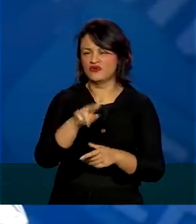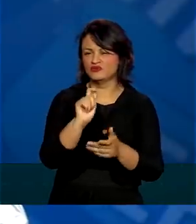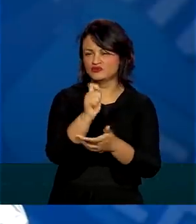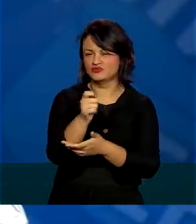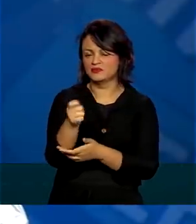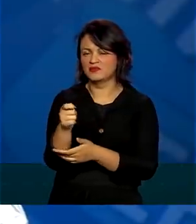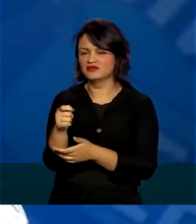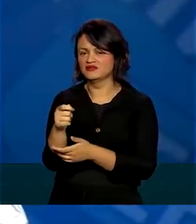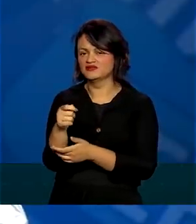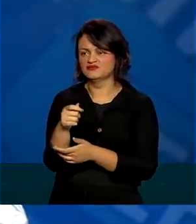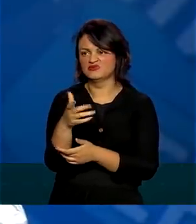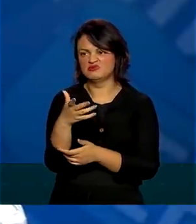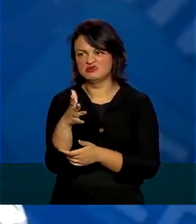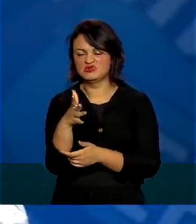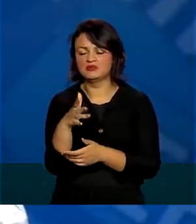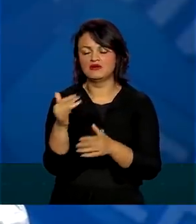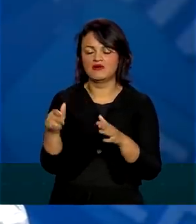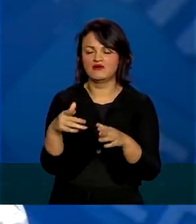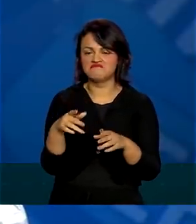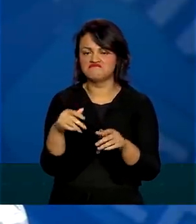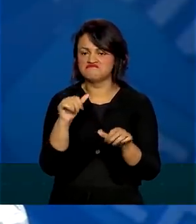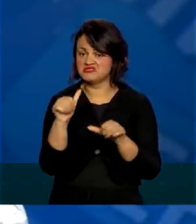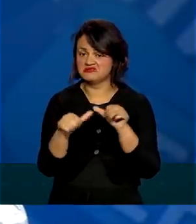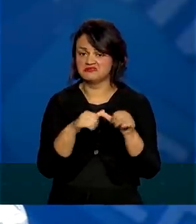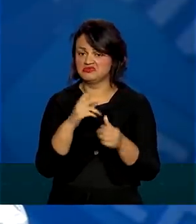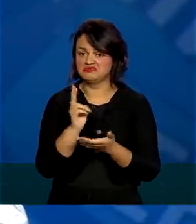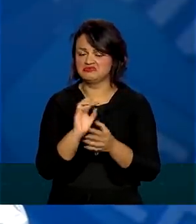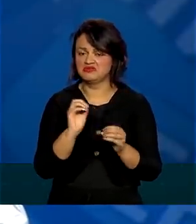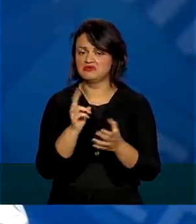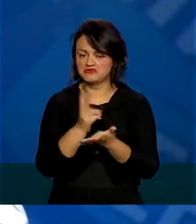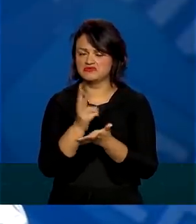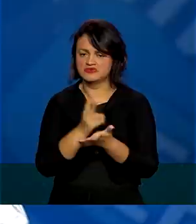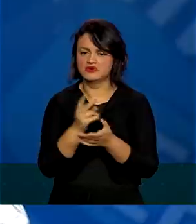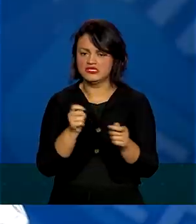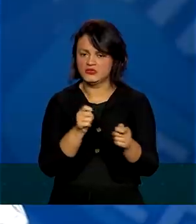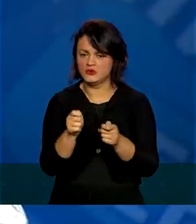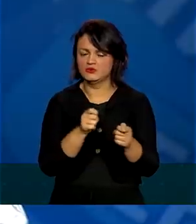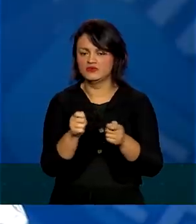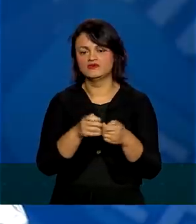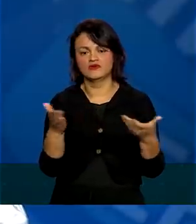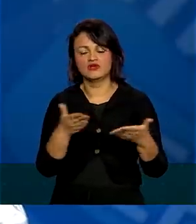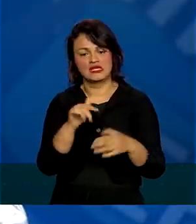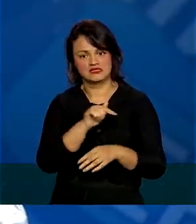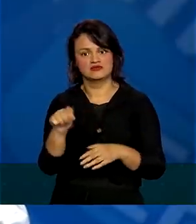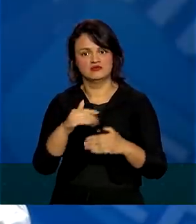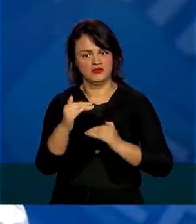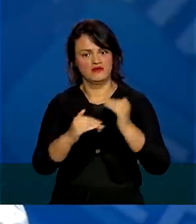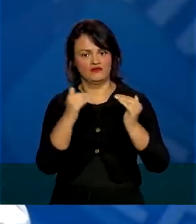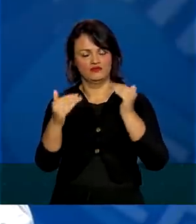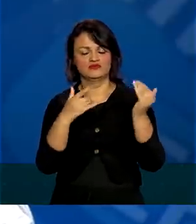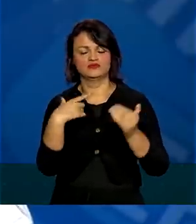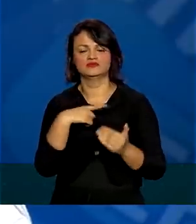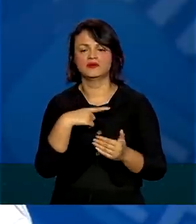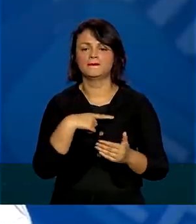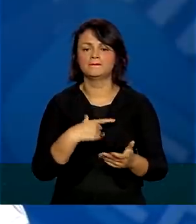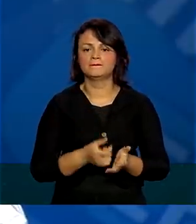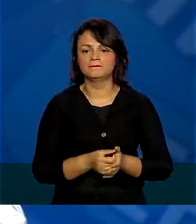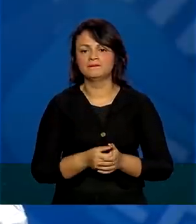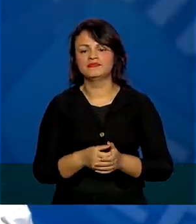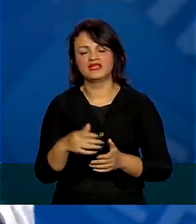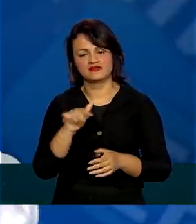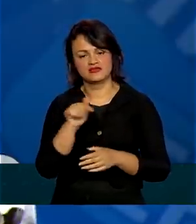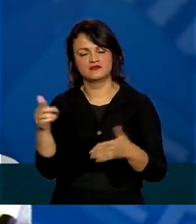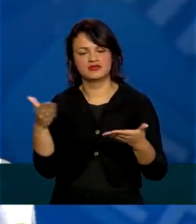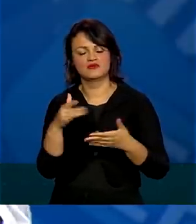diária para eles poderem ter uma cobertura menor. Isso daí segurou um pouco, essa semana já andou bastante. Nessa